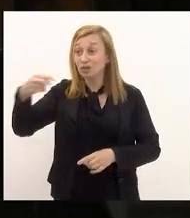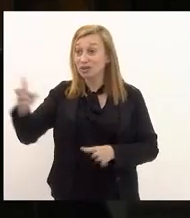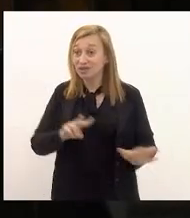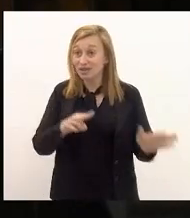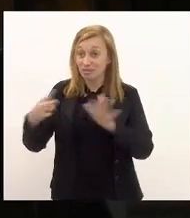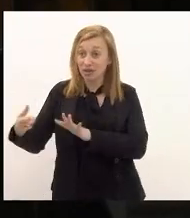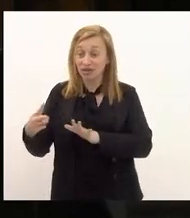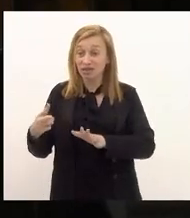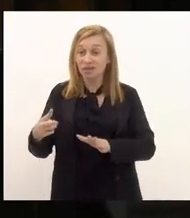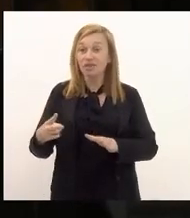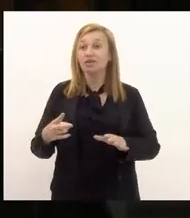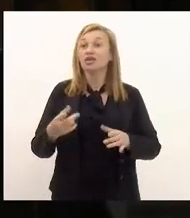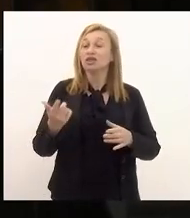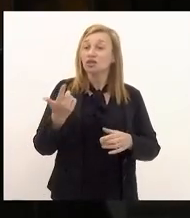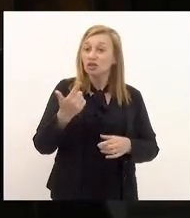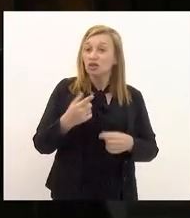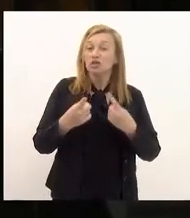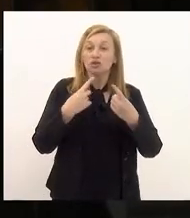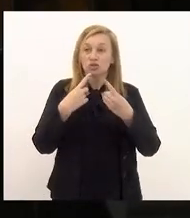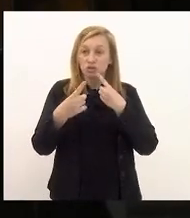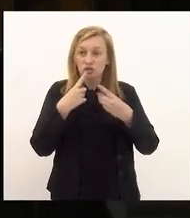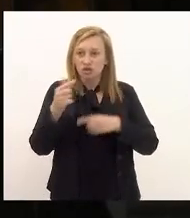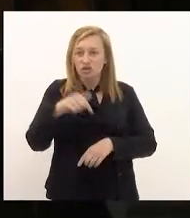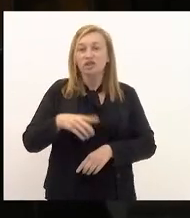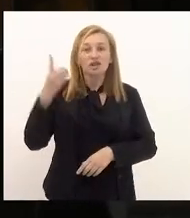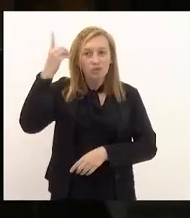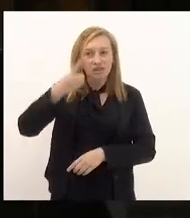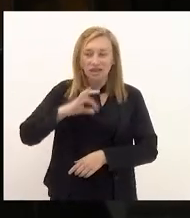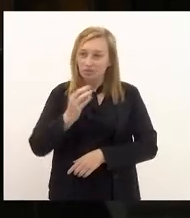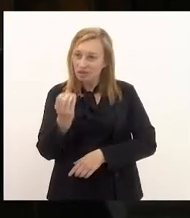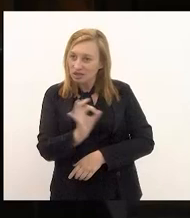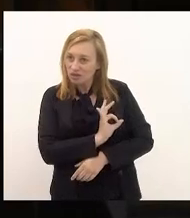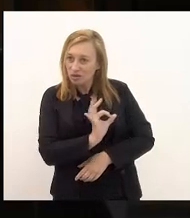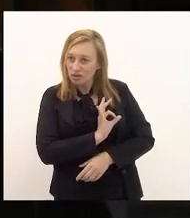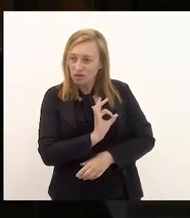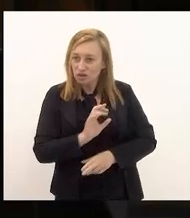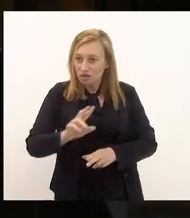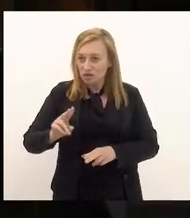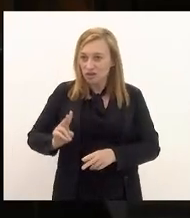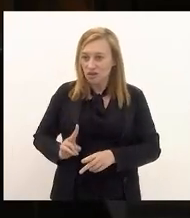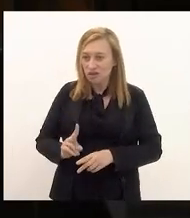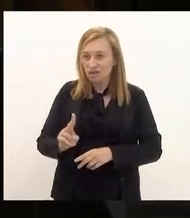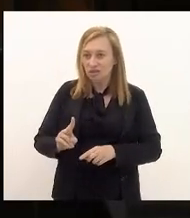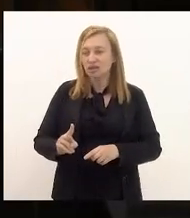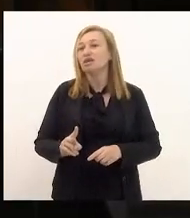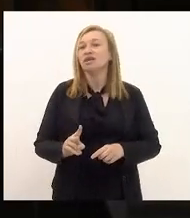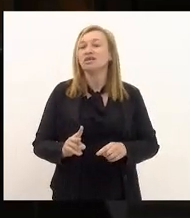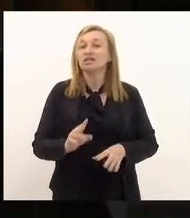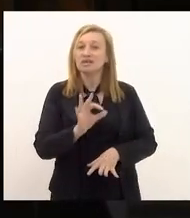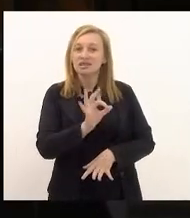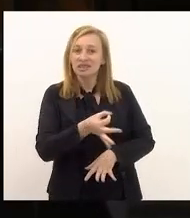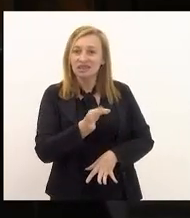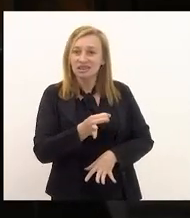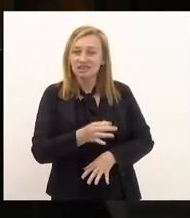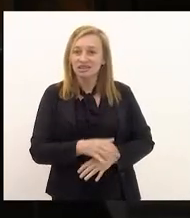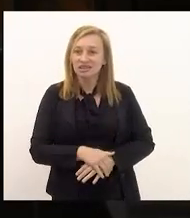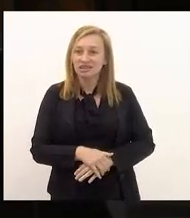nós faremos uma nova rodada deputada Marta Rocha presidindo essa sessão diga-se de passagem